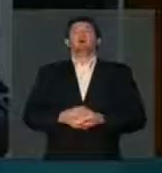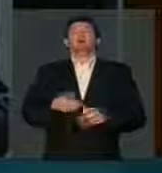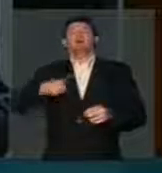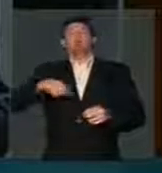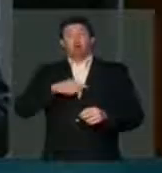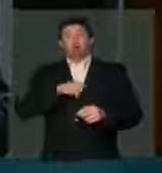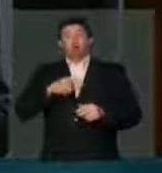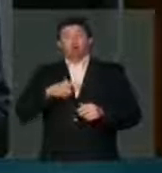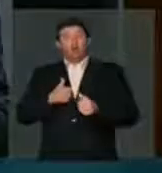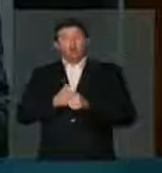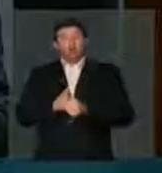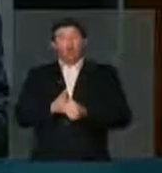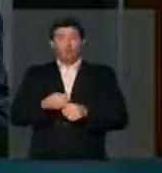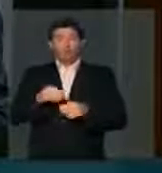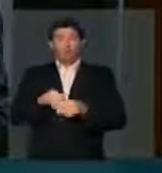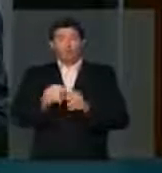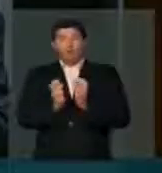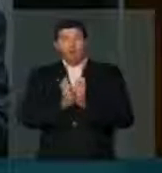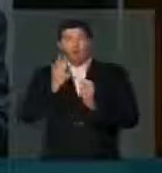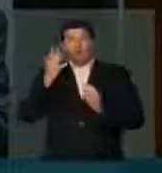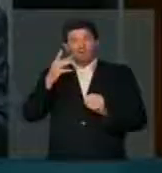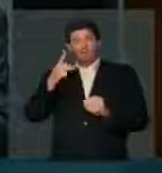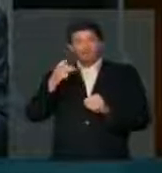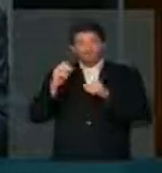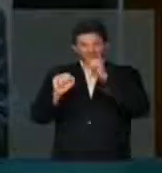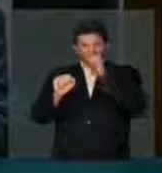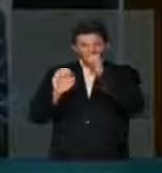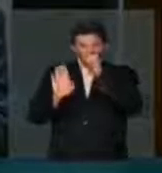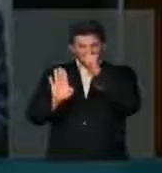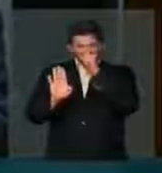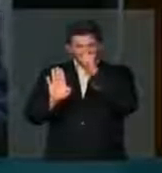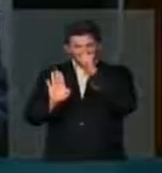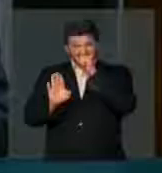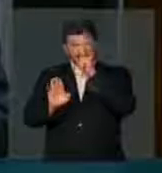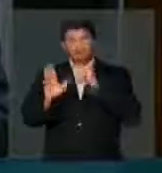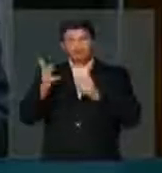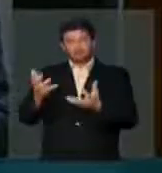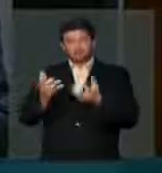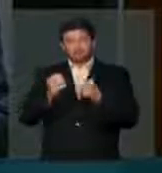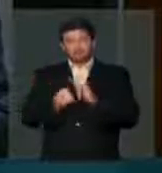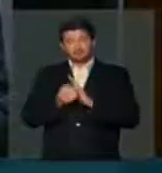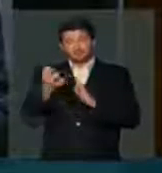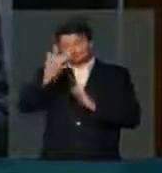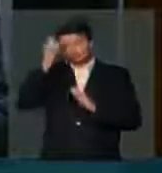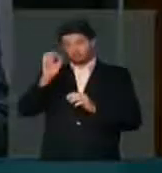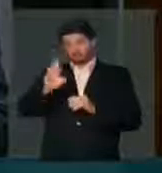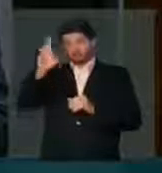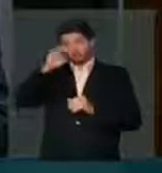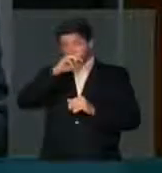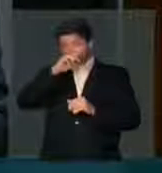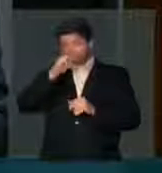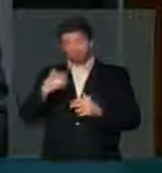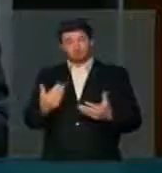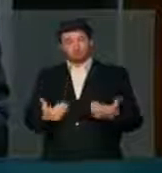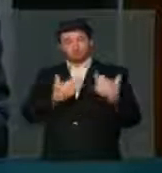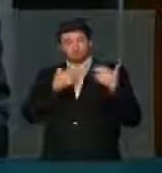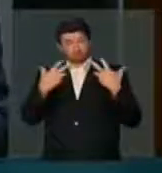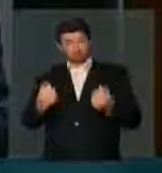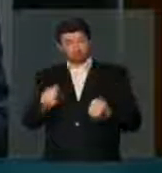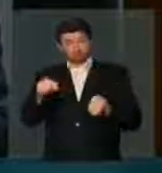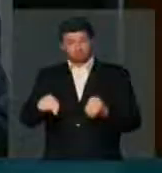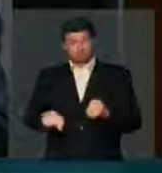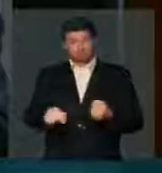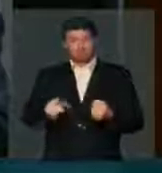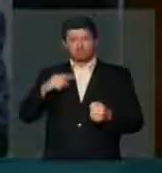dentro da bancada do PSB, recebemos vários representantes, estou assumindo aqui na tribuna.